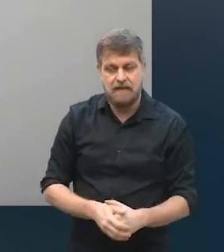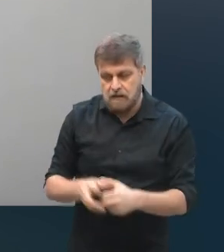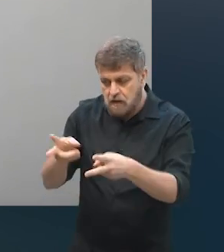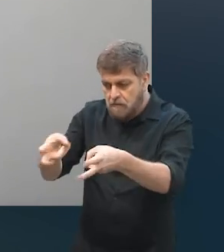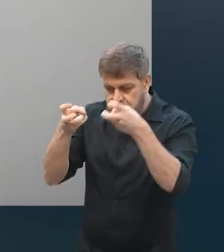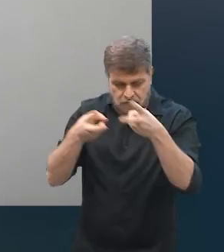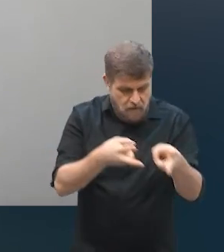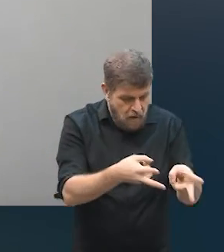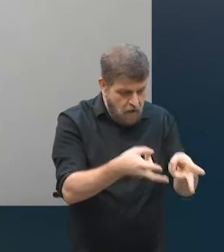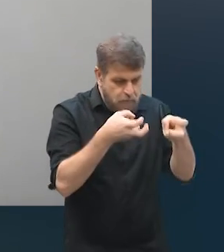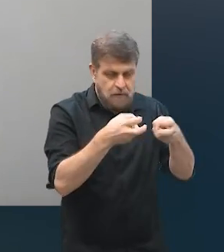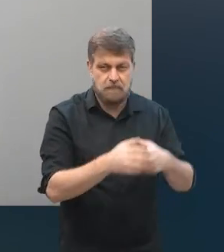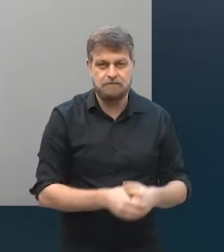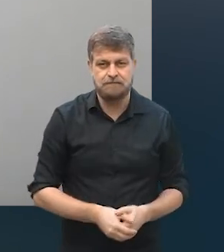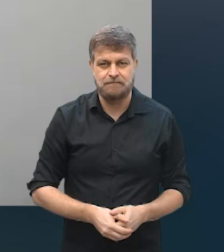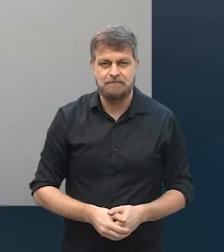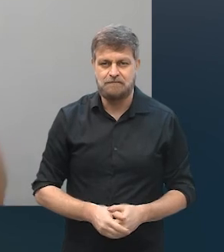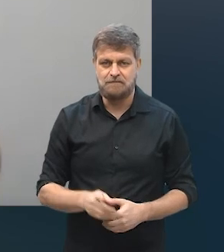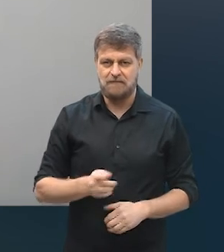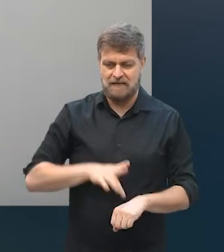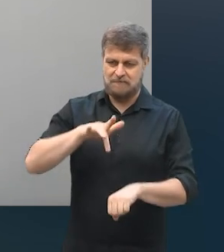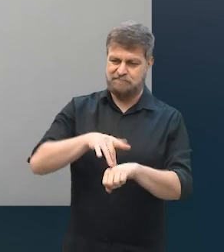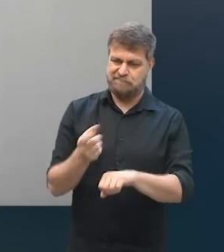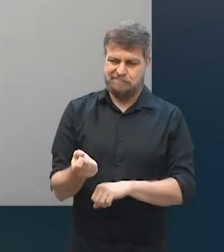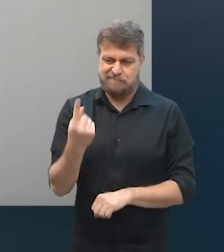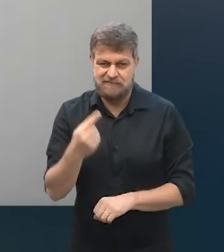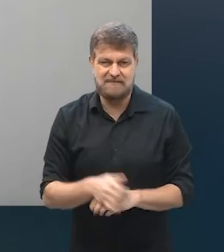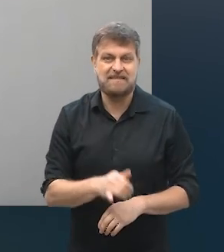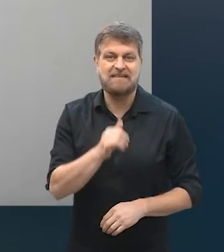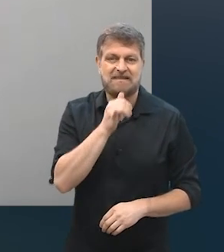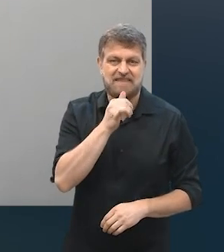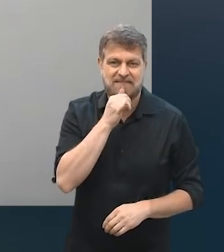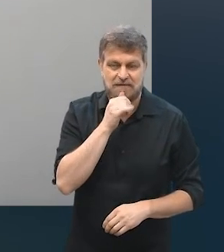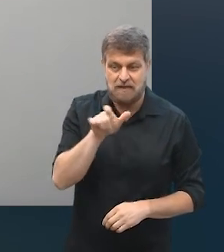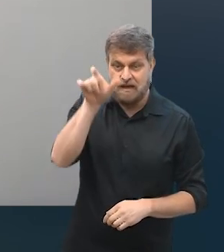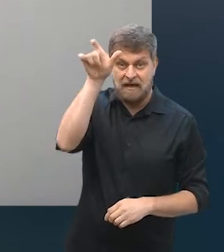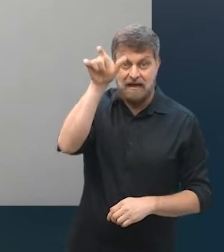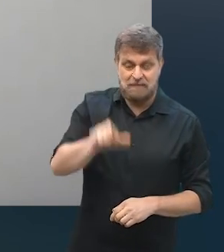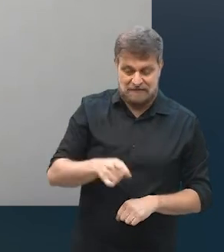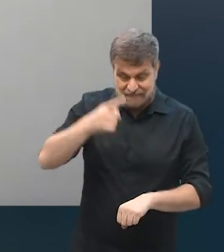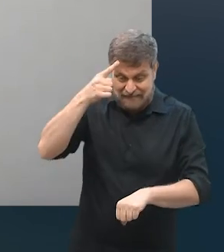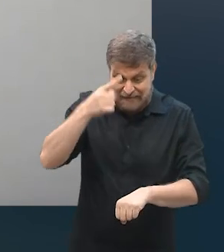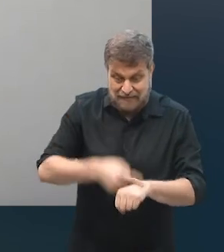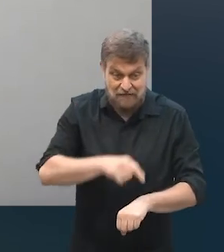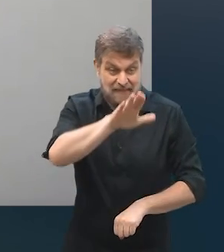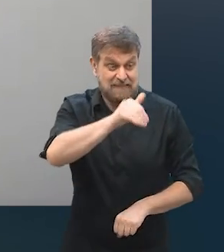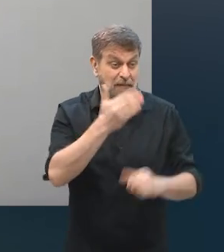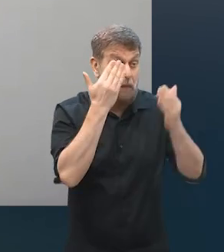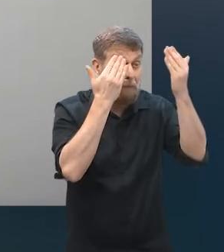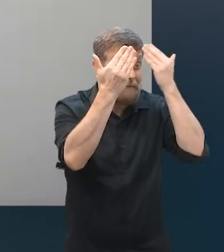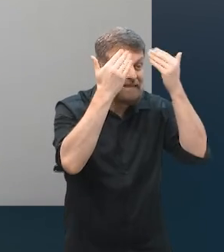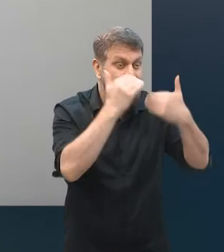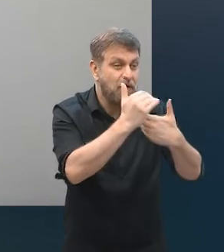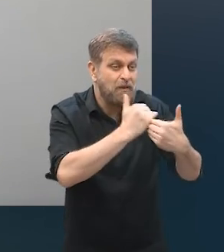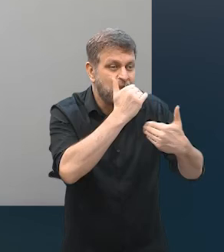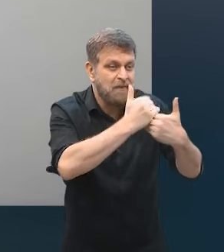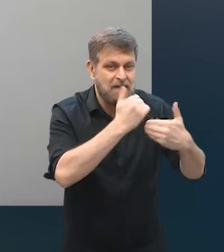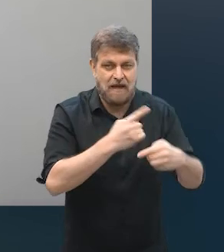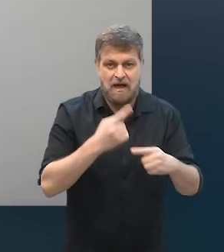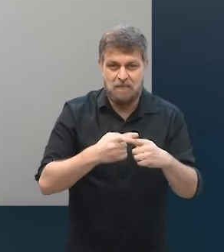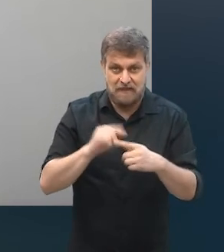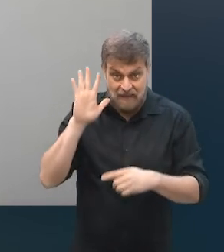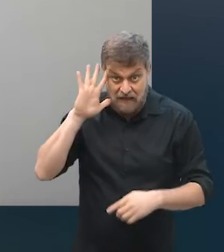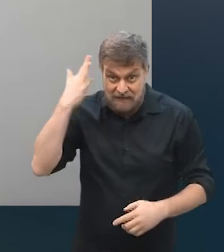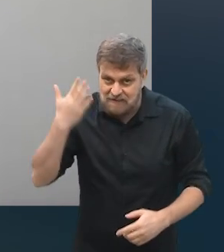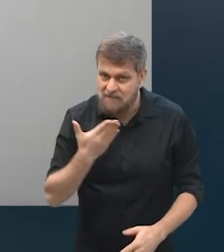os fatos, então não me estranha, né, o exemplo de alguém, né, que tem até feito uma terapia, porque isso não é uma decisão